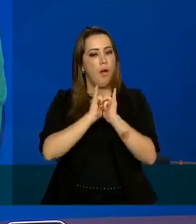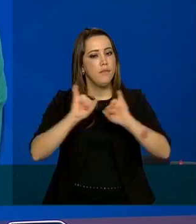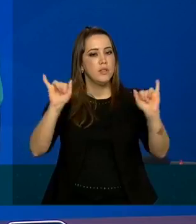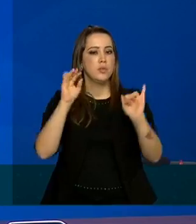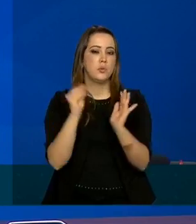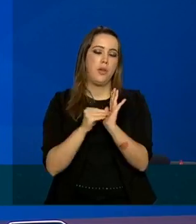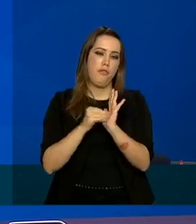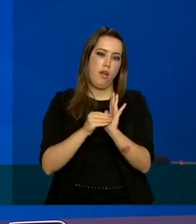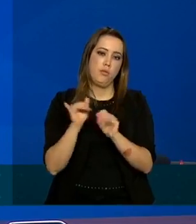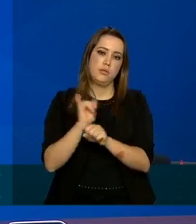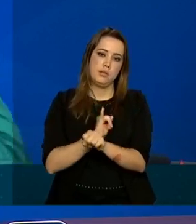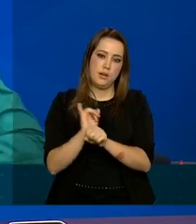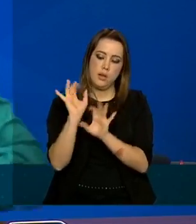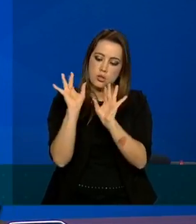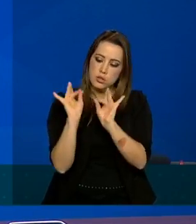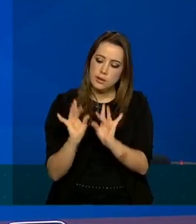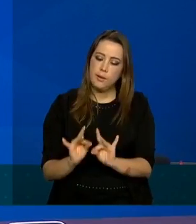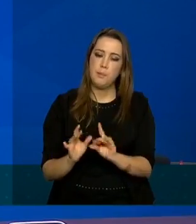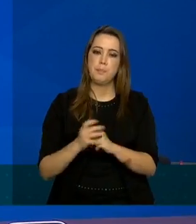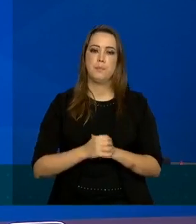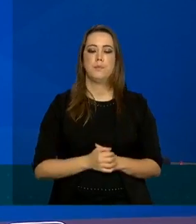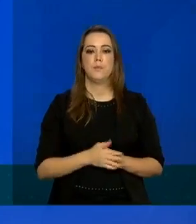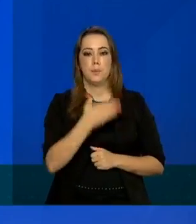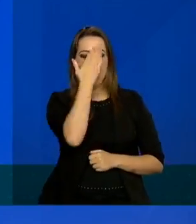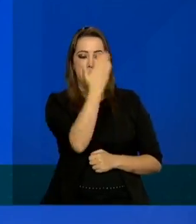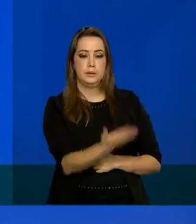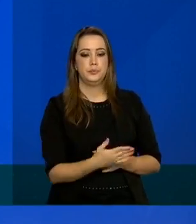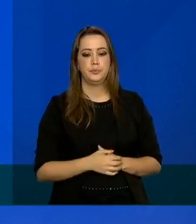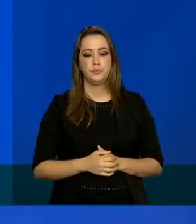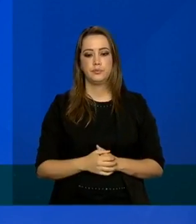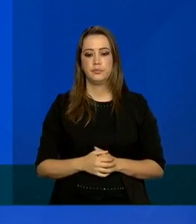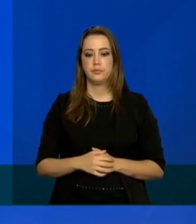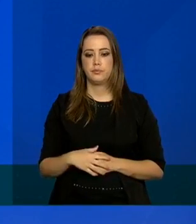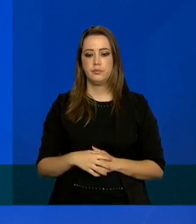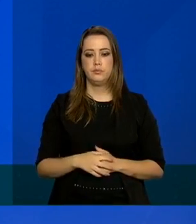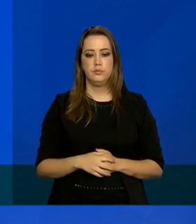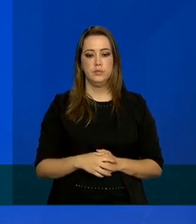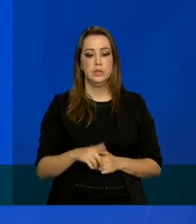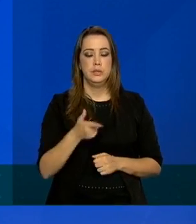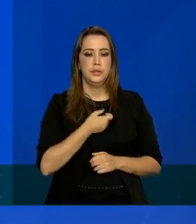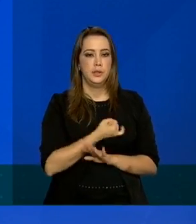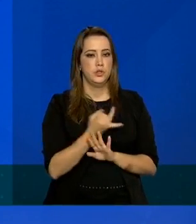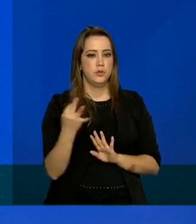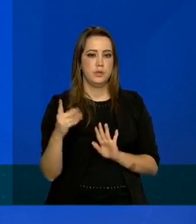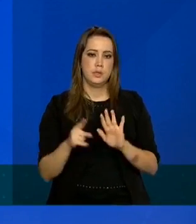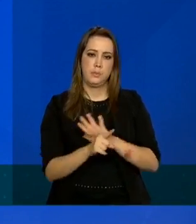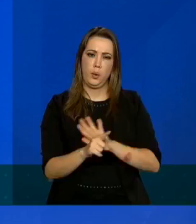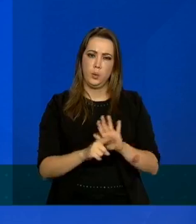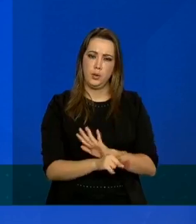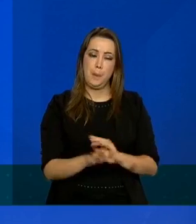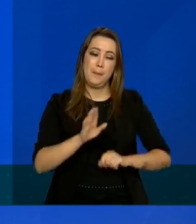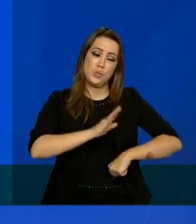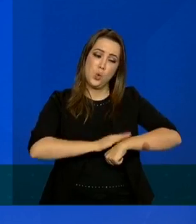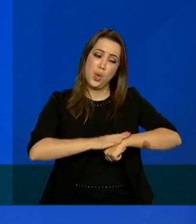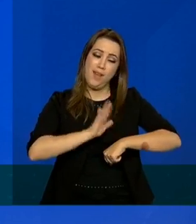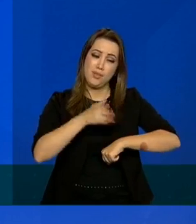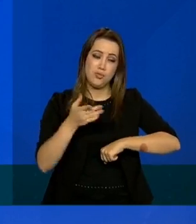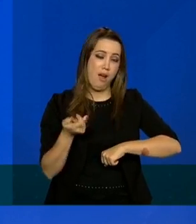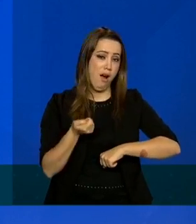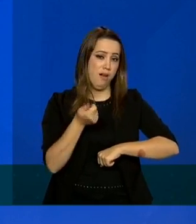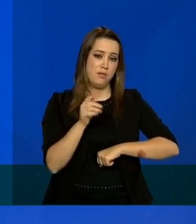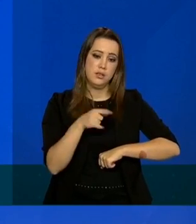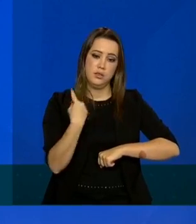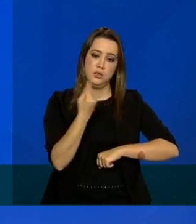finalizada essa estratégia obrigada nós ainda temos algumas perguntas mas devido ao horário nós vamos